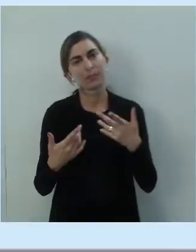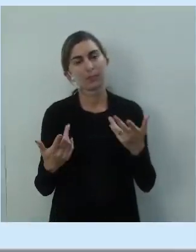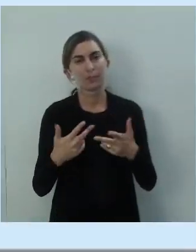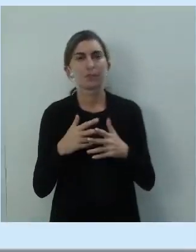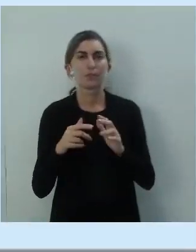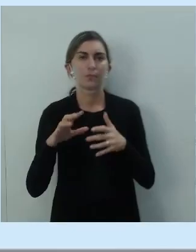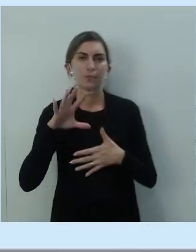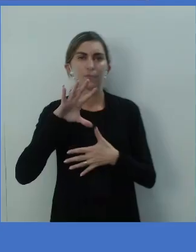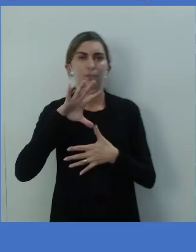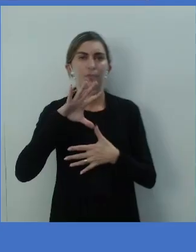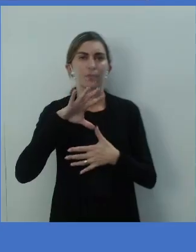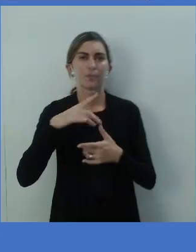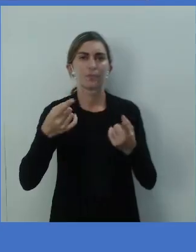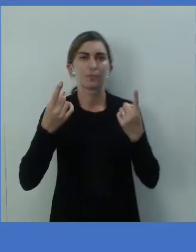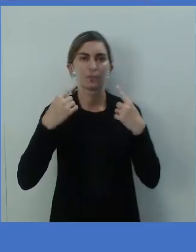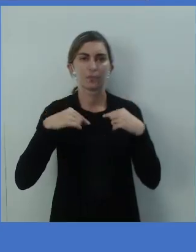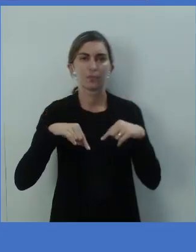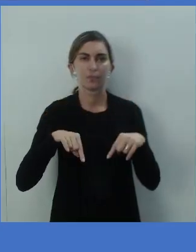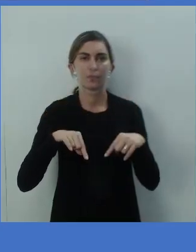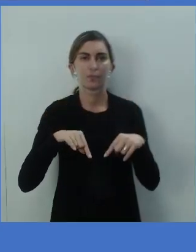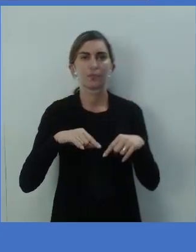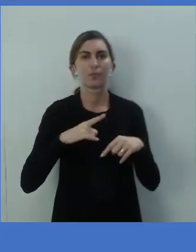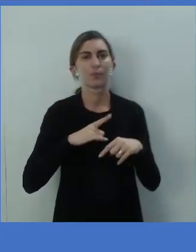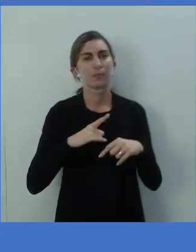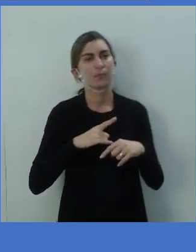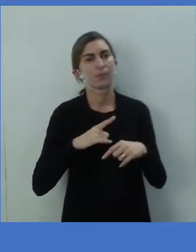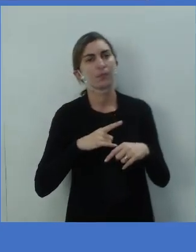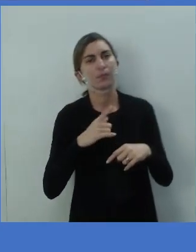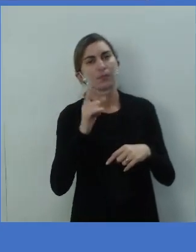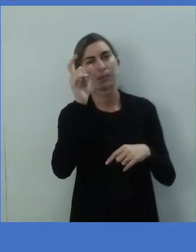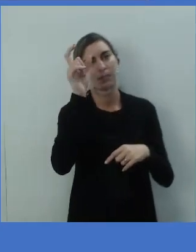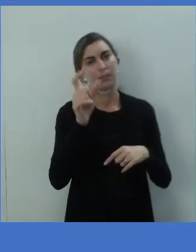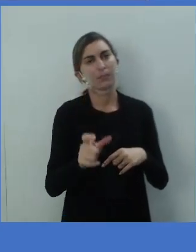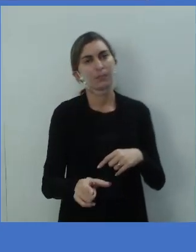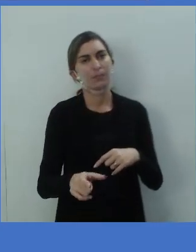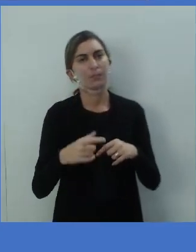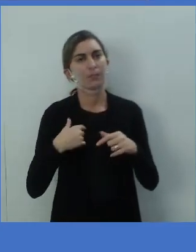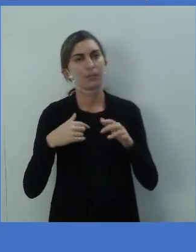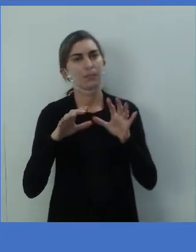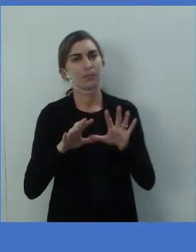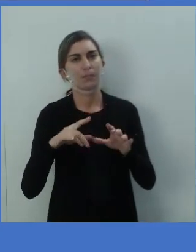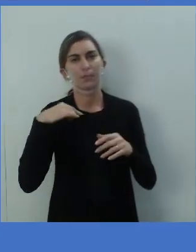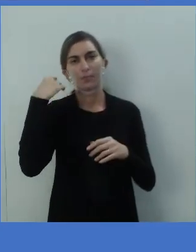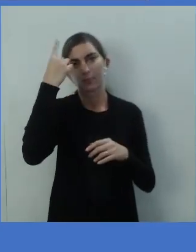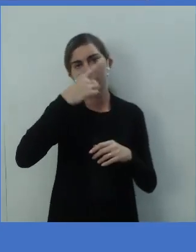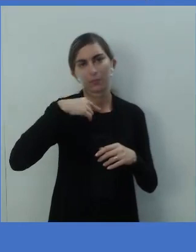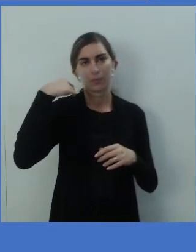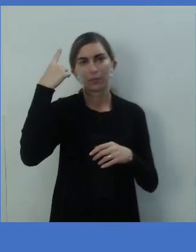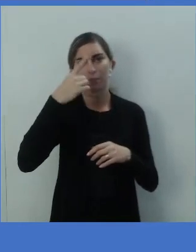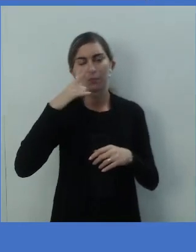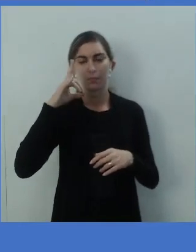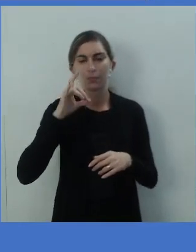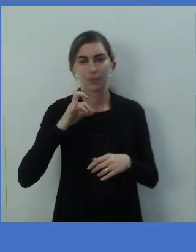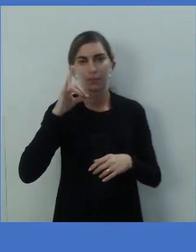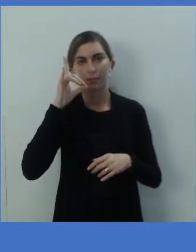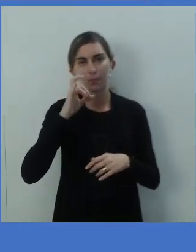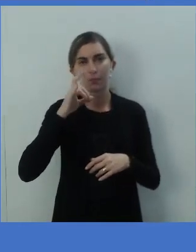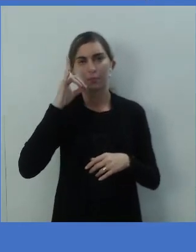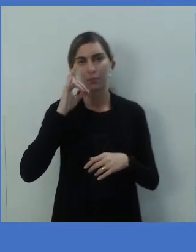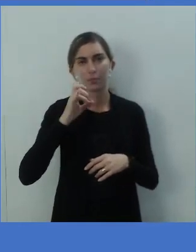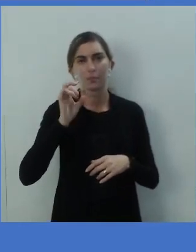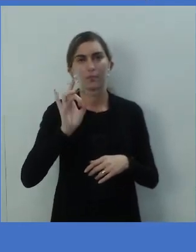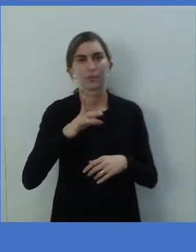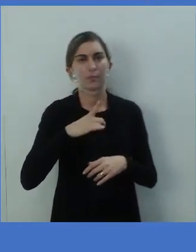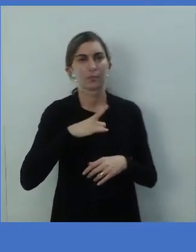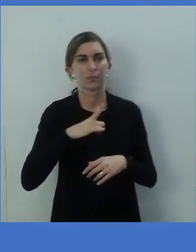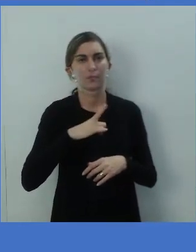abaixo, vamos supor que essa personagem, ela ficou horas aí no Instagram, só que ela tinha um